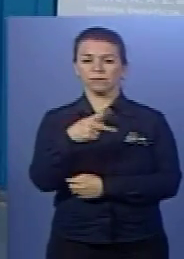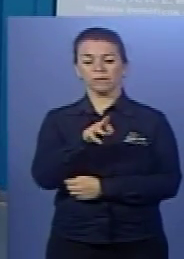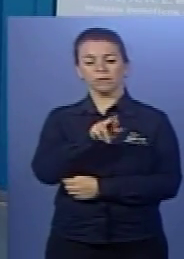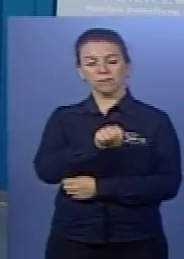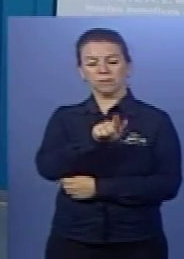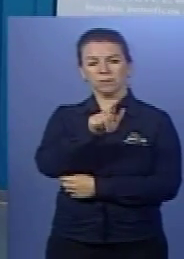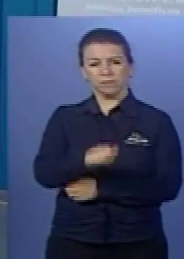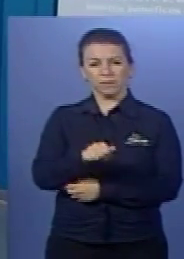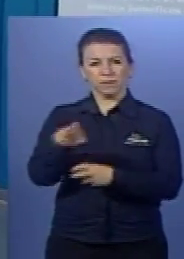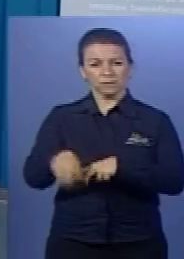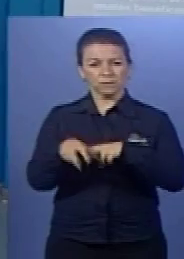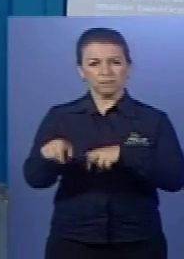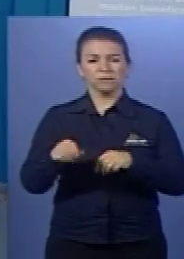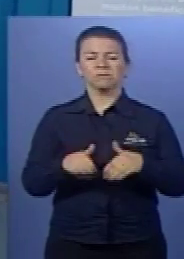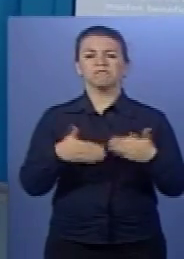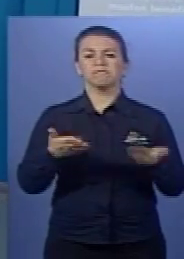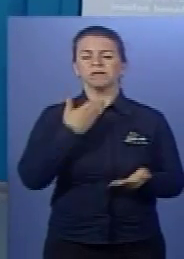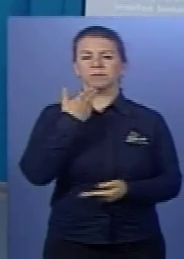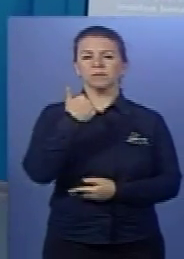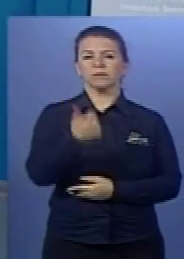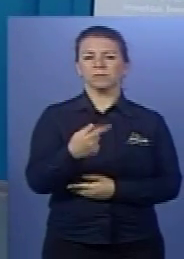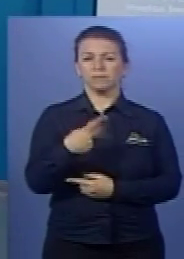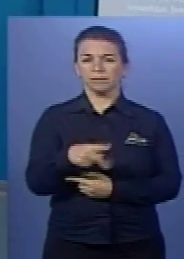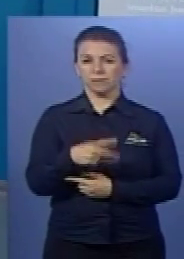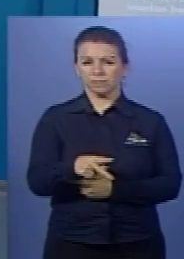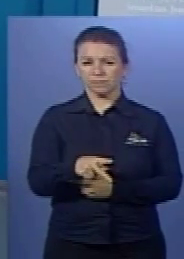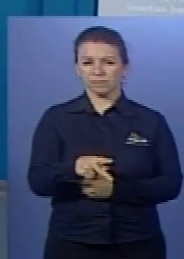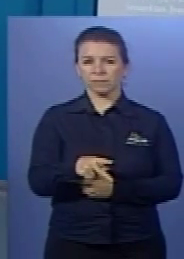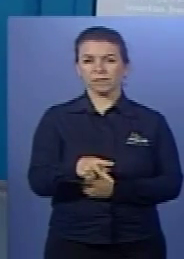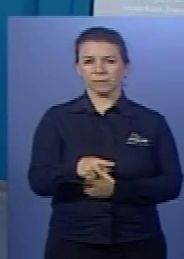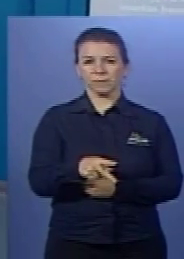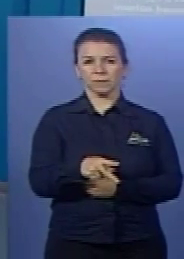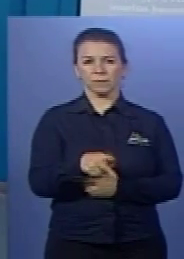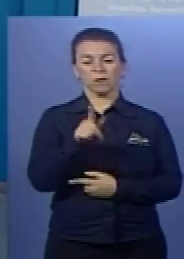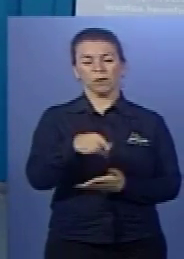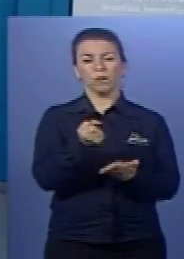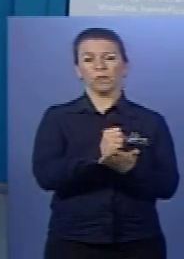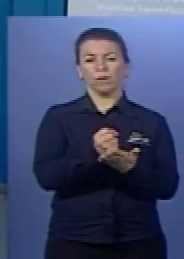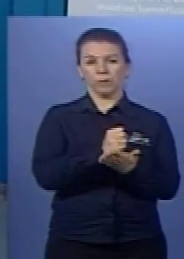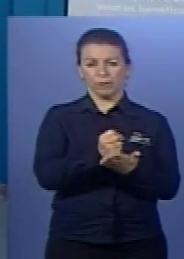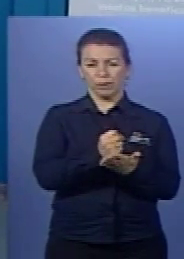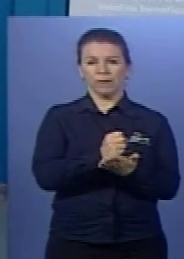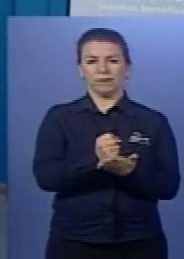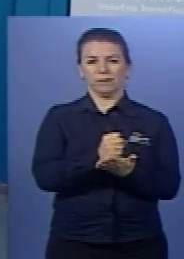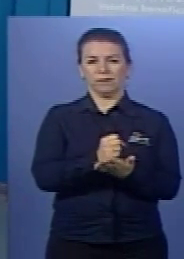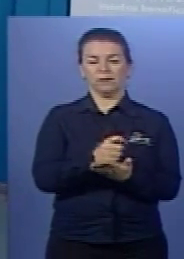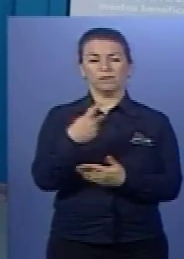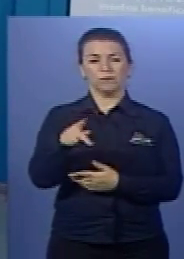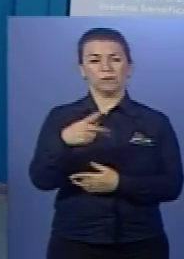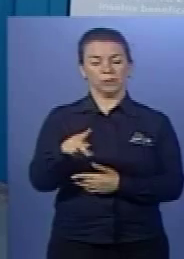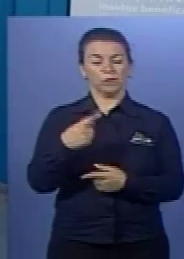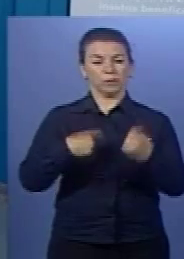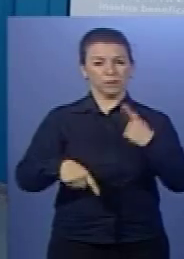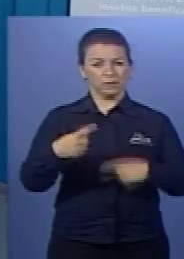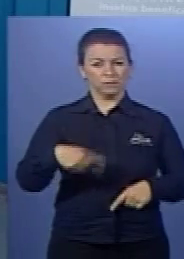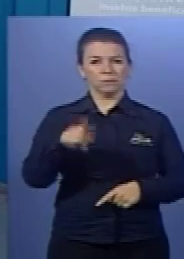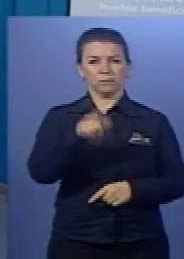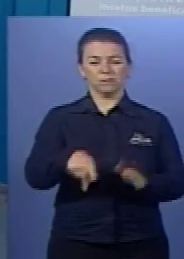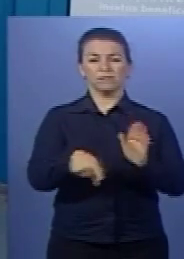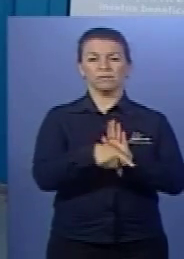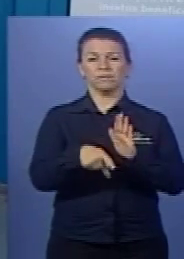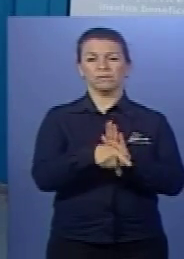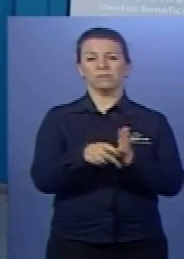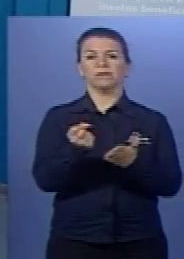praga, qual a vantagem disso? Então, está usando um controle através de um organismo. Por isso, é chamado de